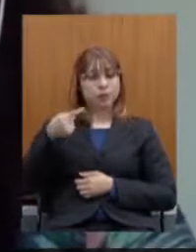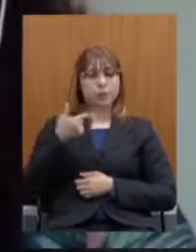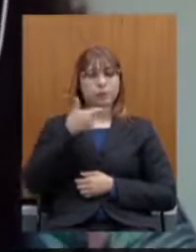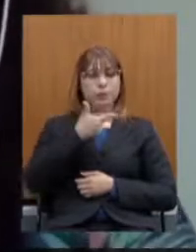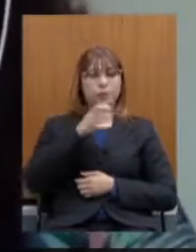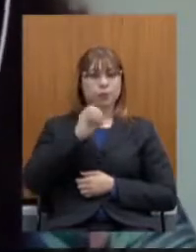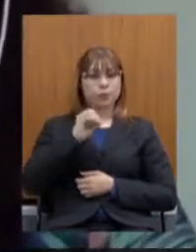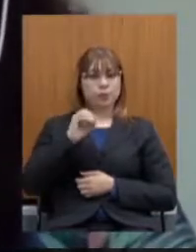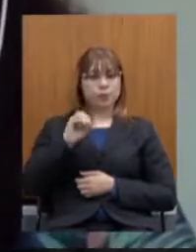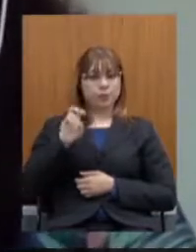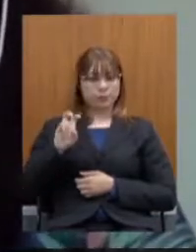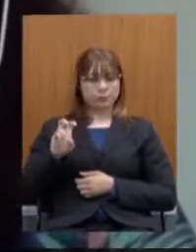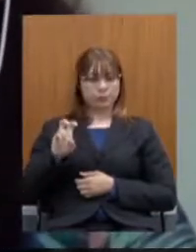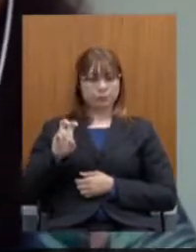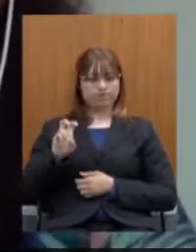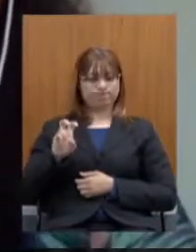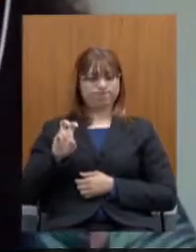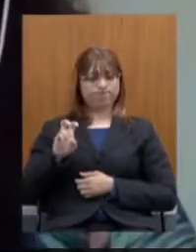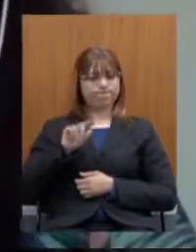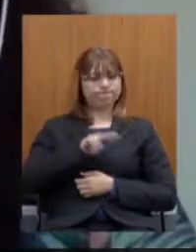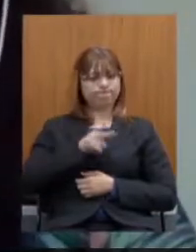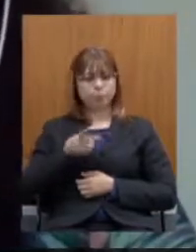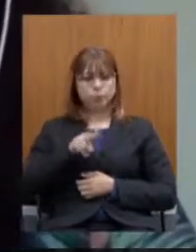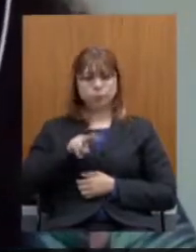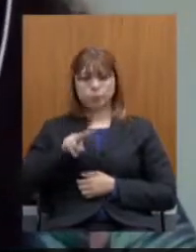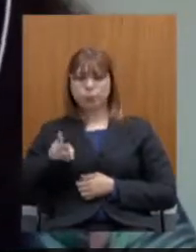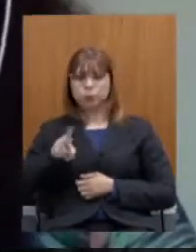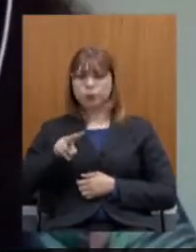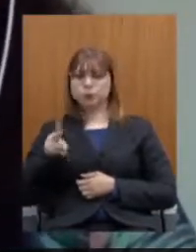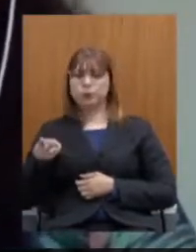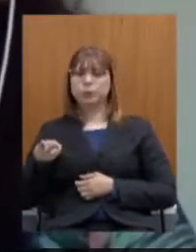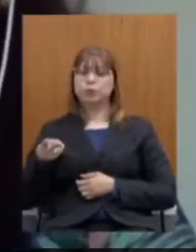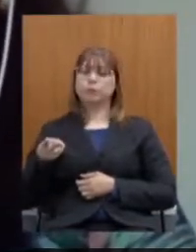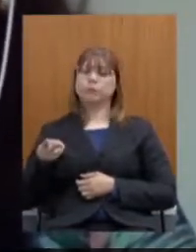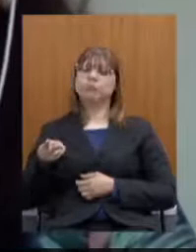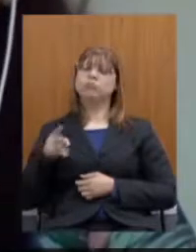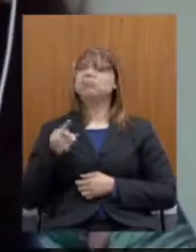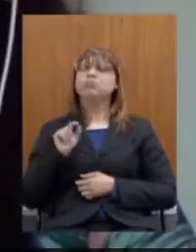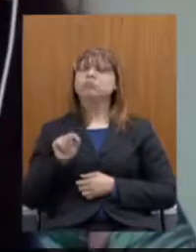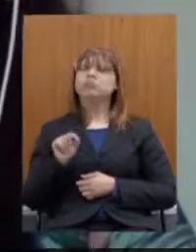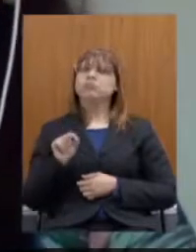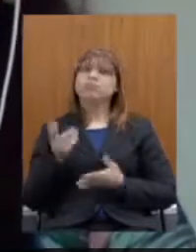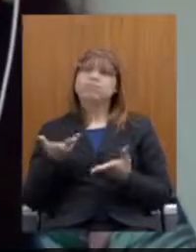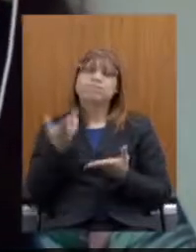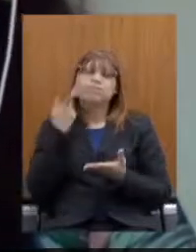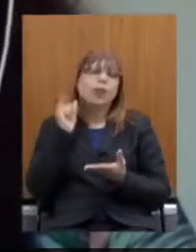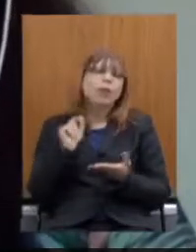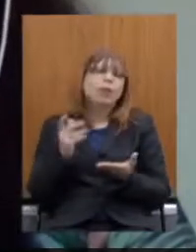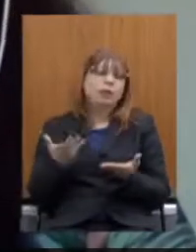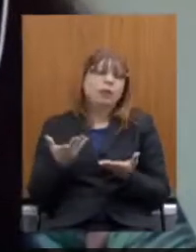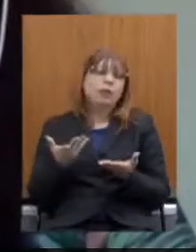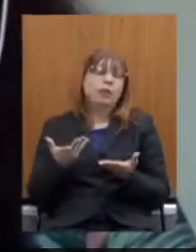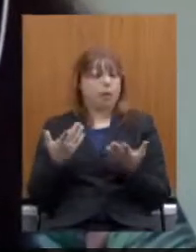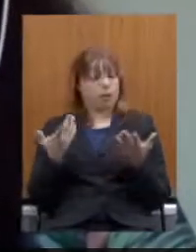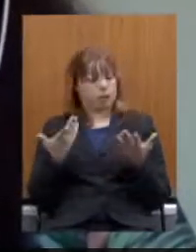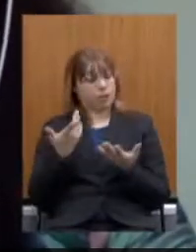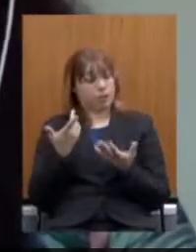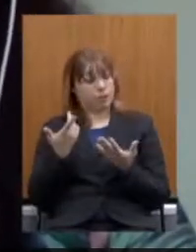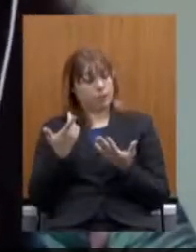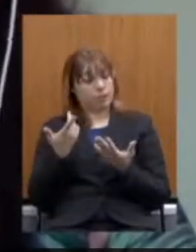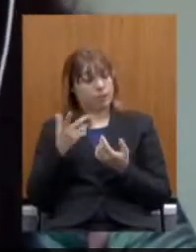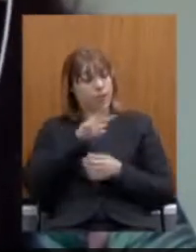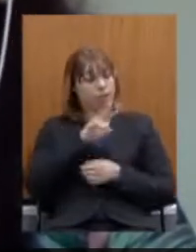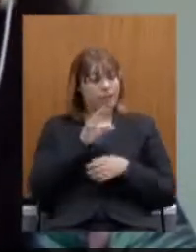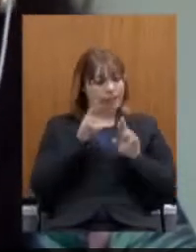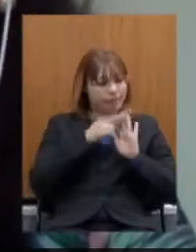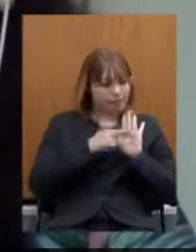A lógica de uma transição é fazer a passagem entre o hoje, a regra atual e a